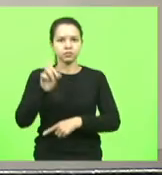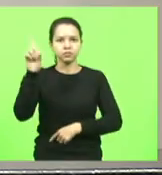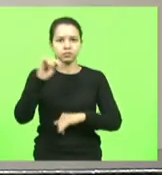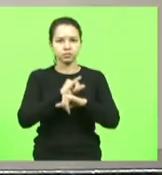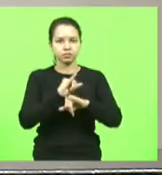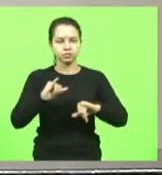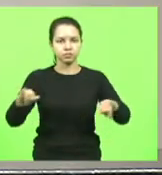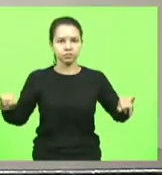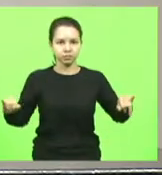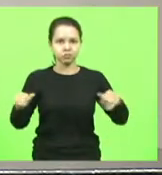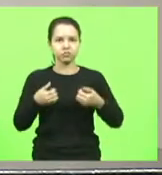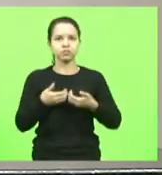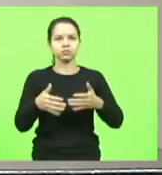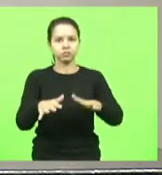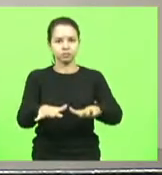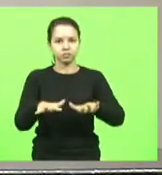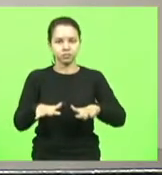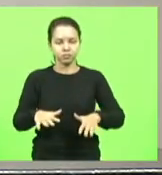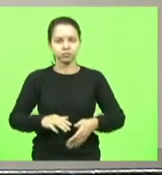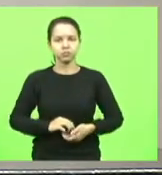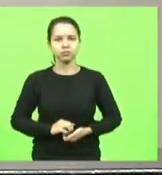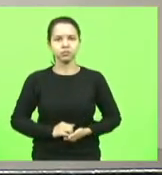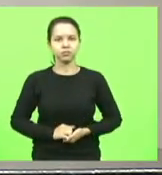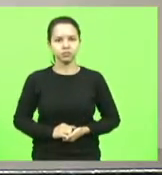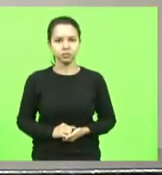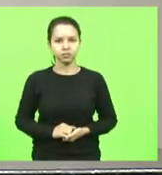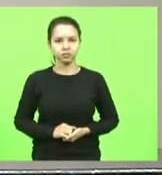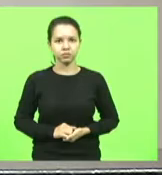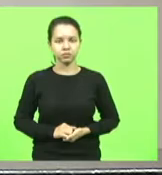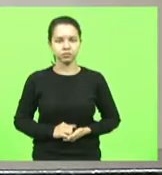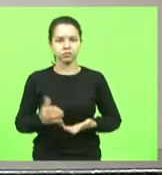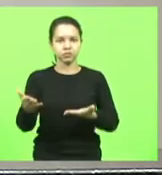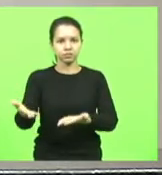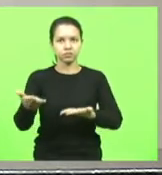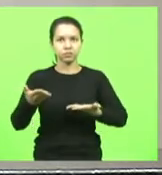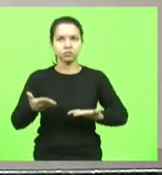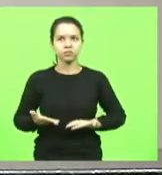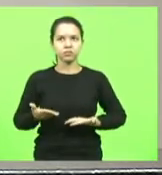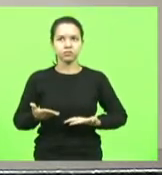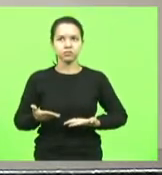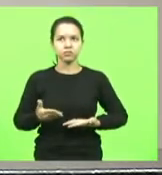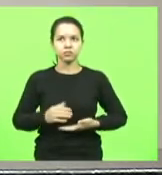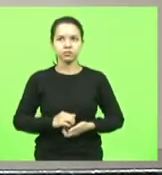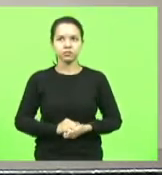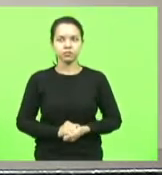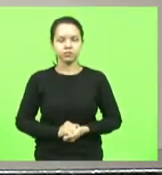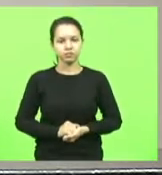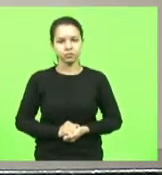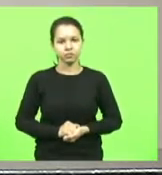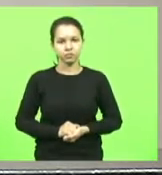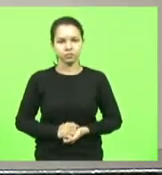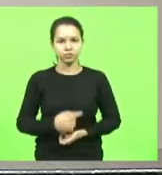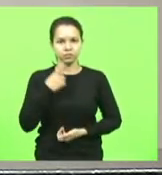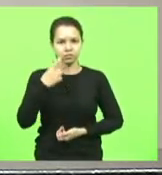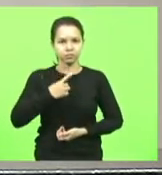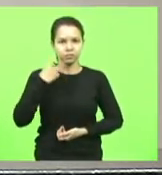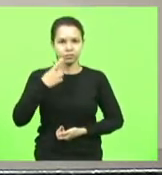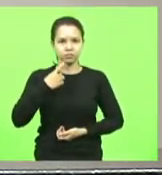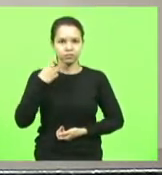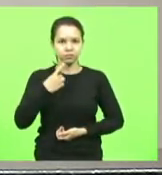declaro a presente sessão aberta. Eu convido o nosso ilustre deputado